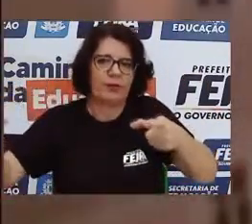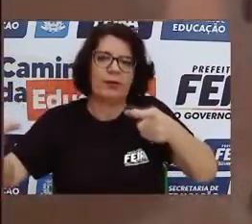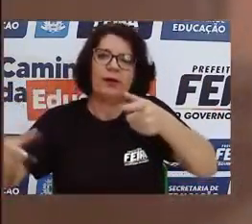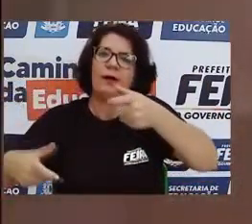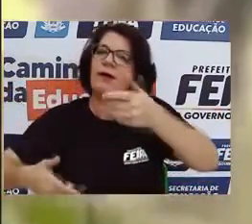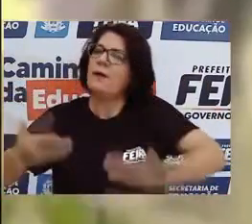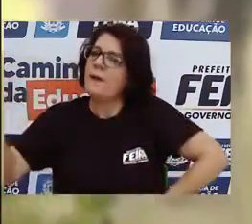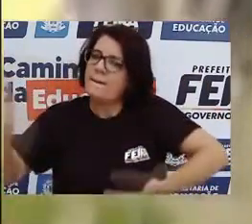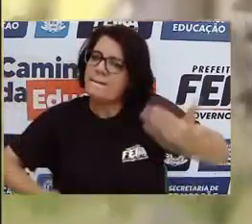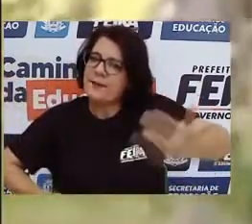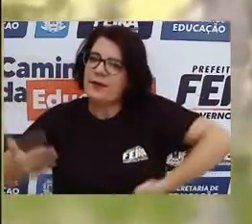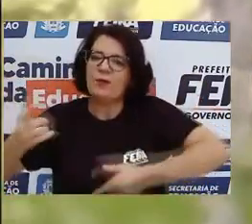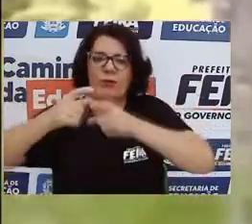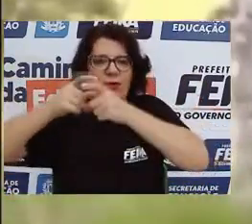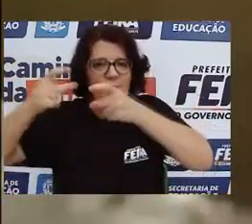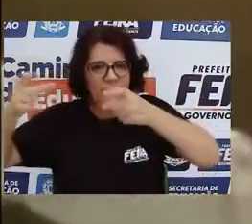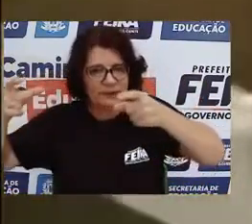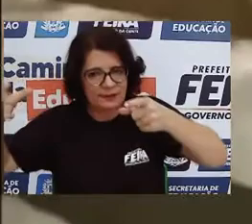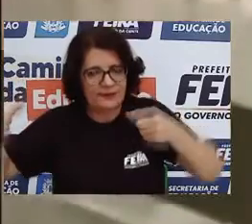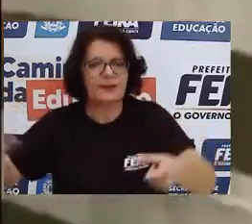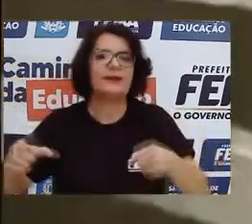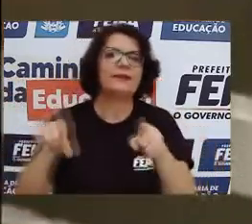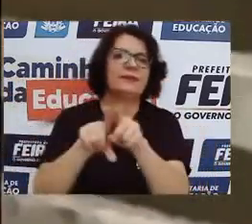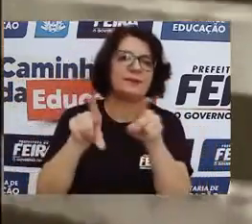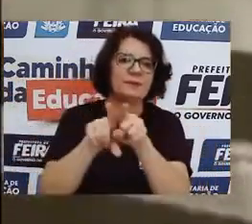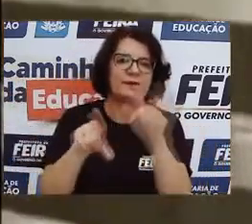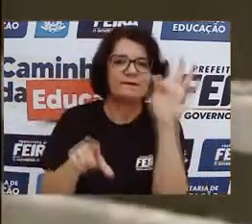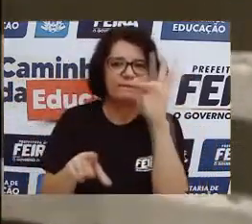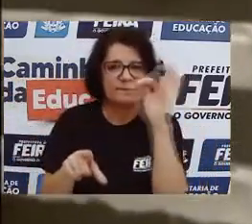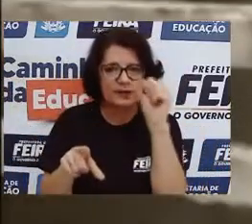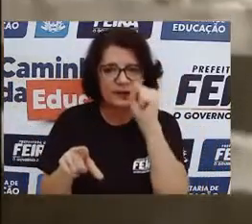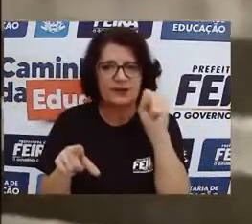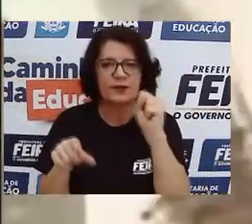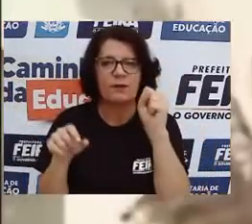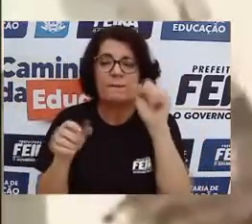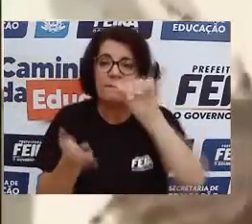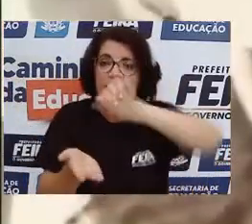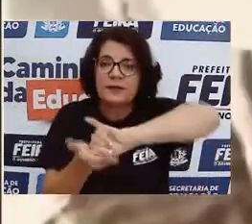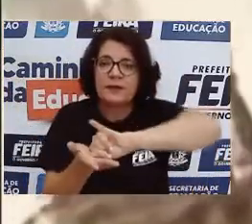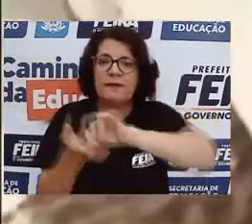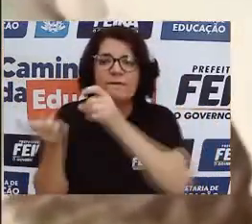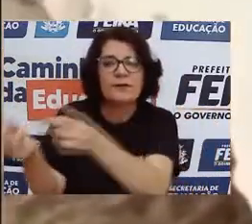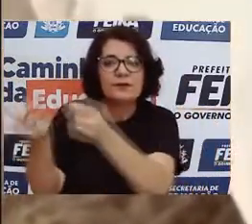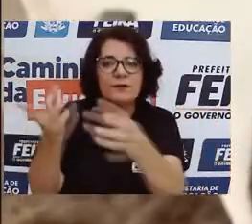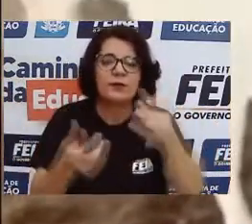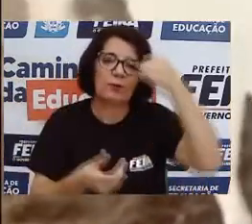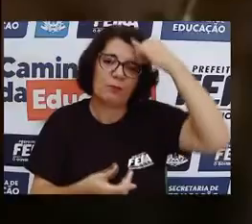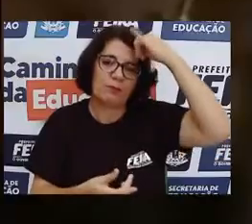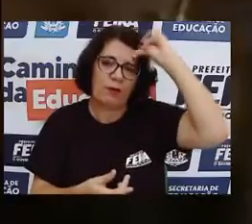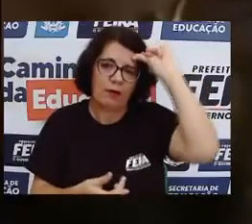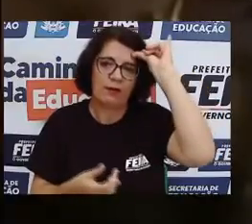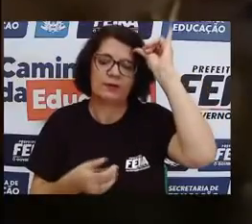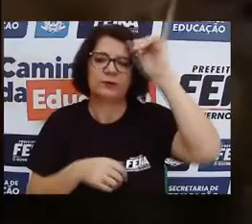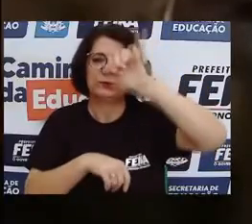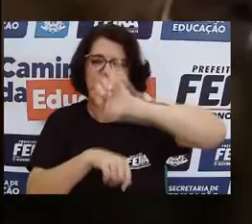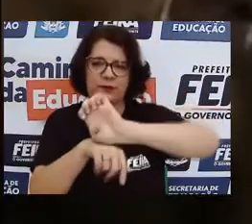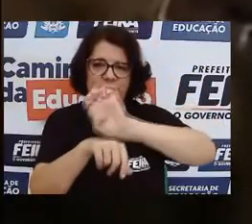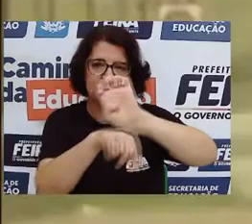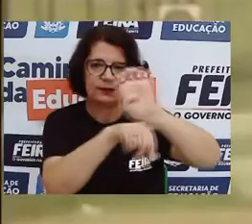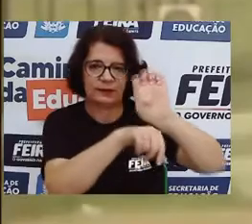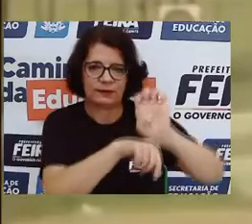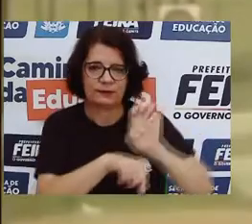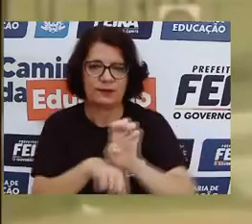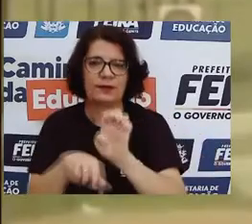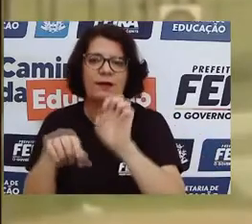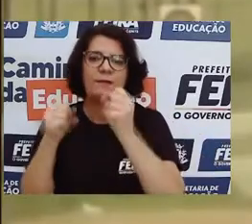renda. Feira também é centro produtor e principal polo de comercialização de carne do estado. Localizada a pouco mais